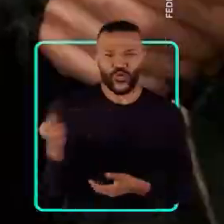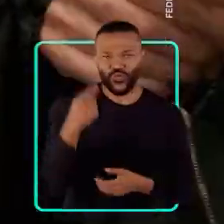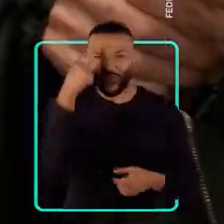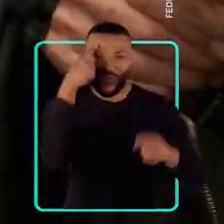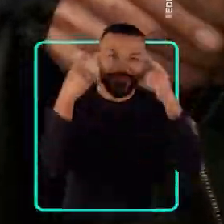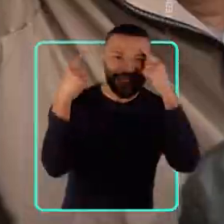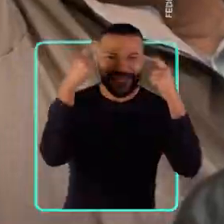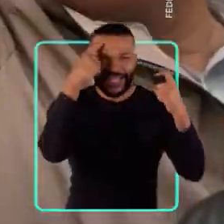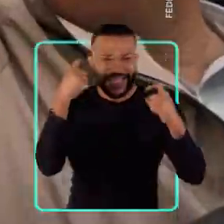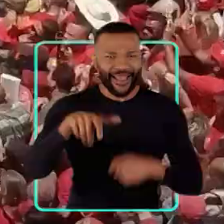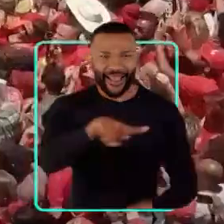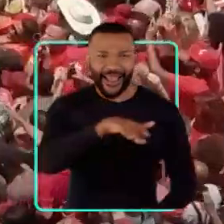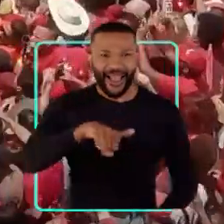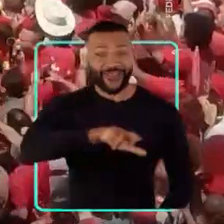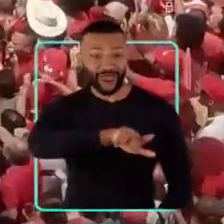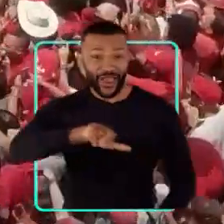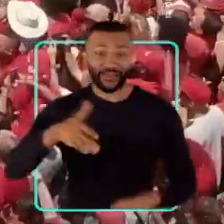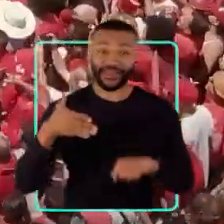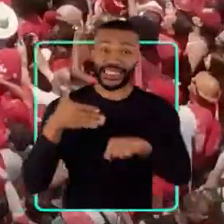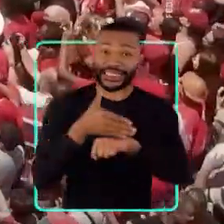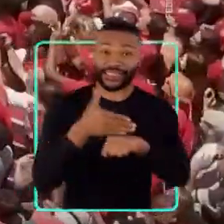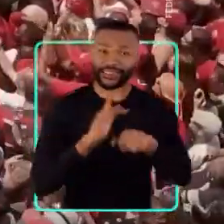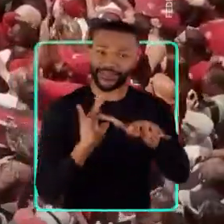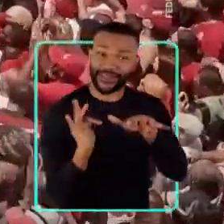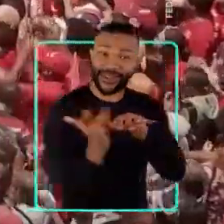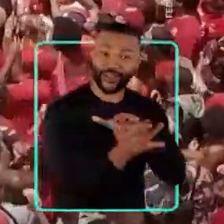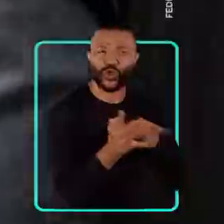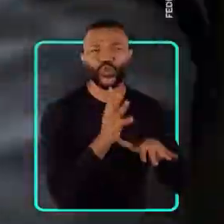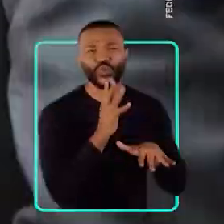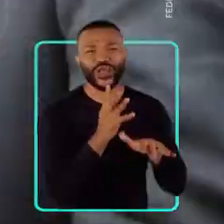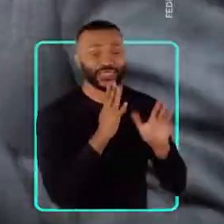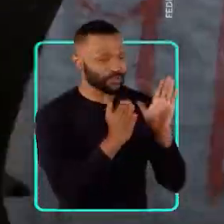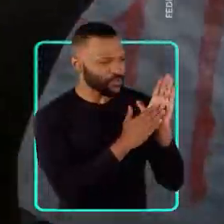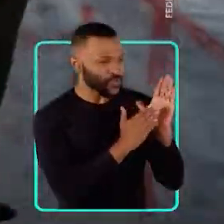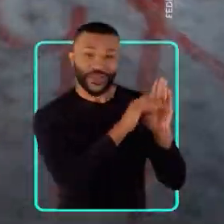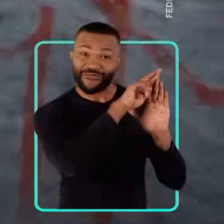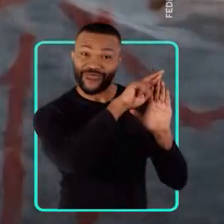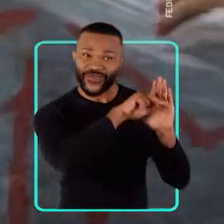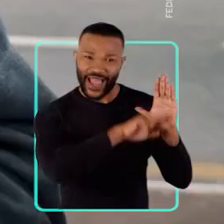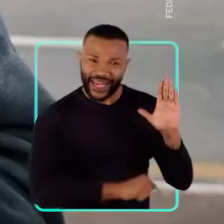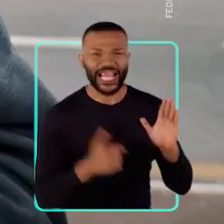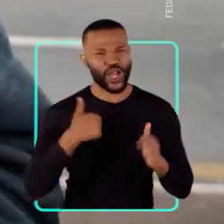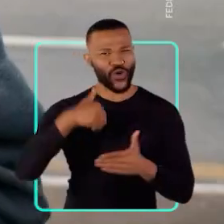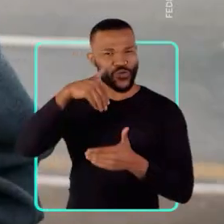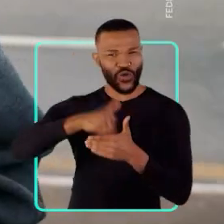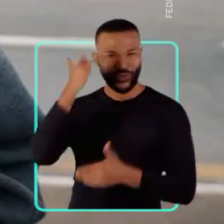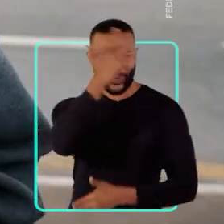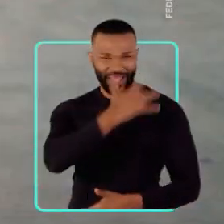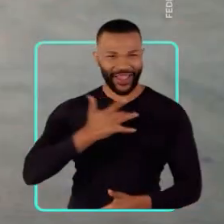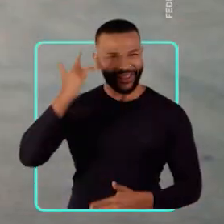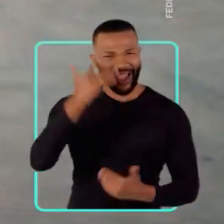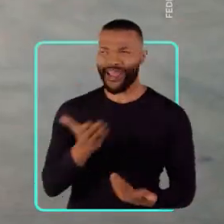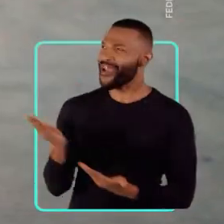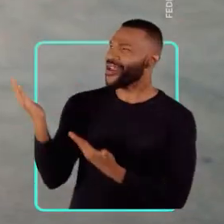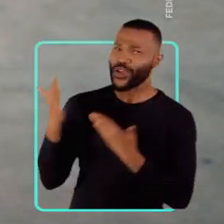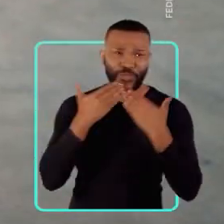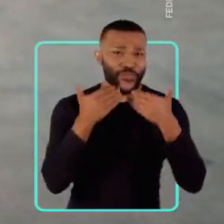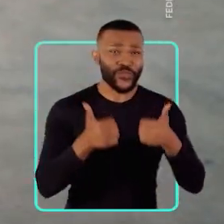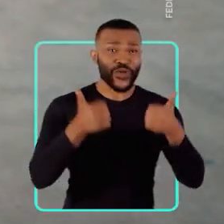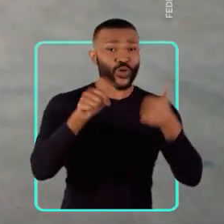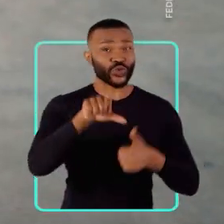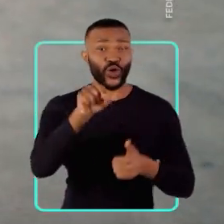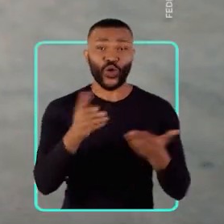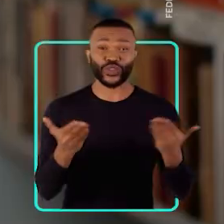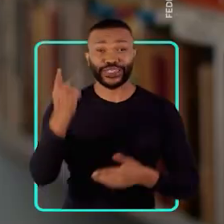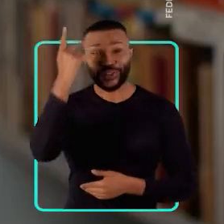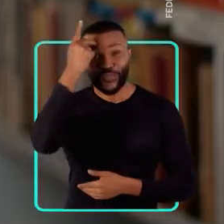novas ideias em todas as áreas. Acesse nossas redes e conheça todas as propostas. Eu voto no Haddad. Ele é a melhor opção que